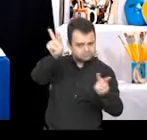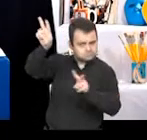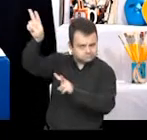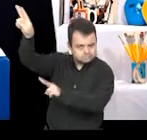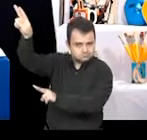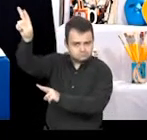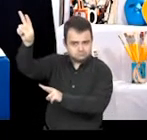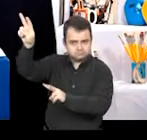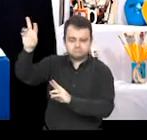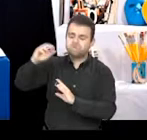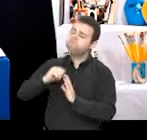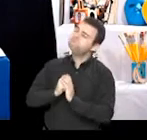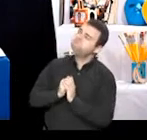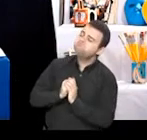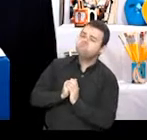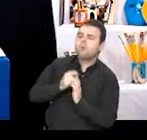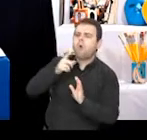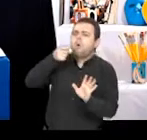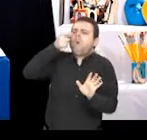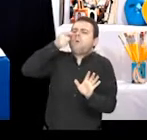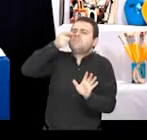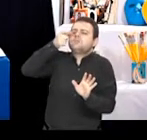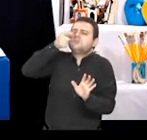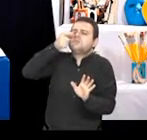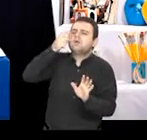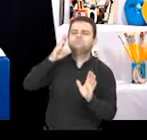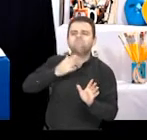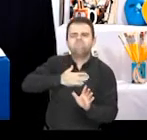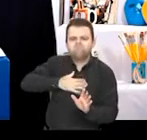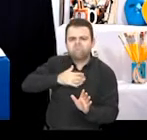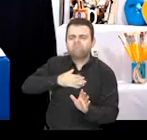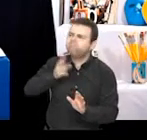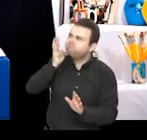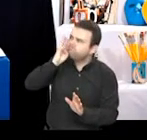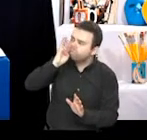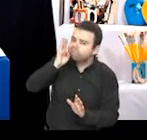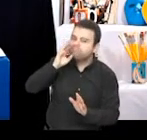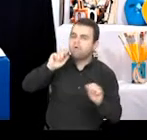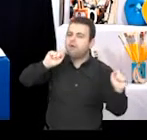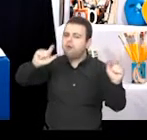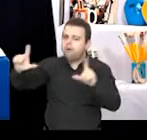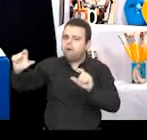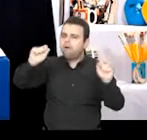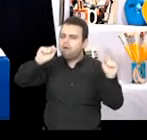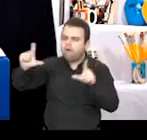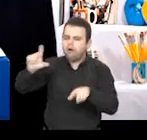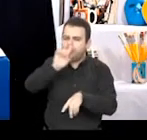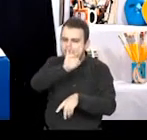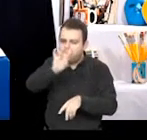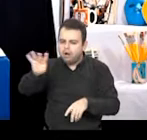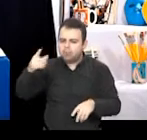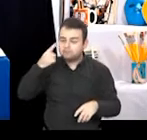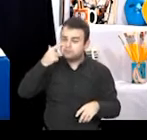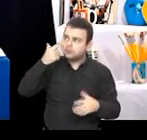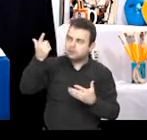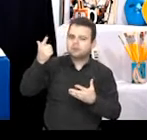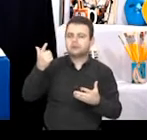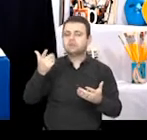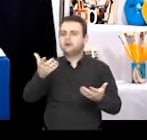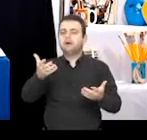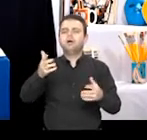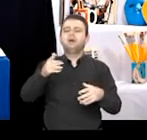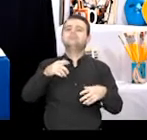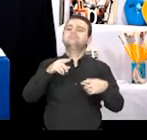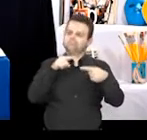peço para que você aí de casa vá observando cuidadosamente cada uma dessas imagens. É um momento